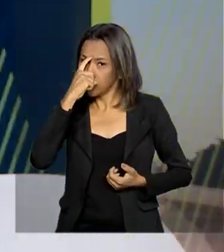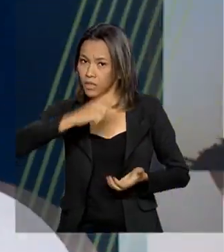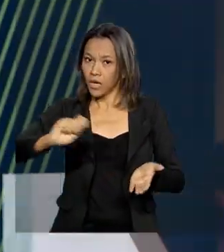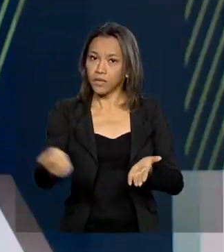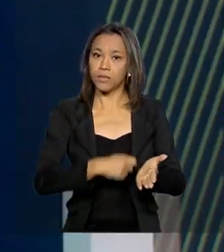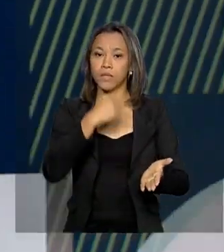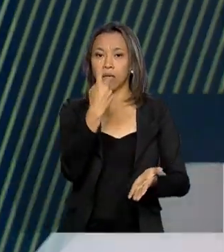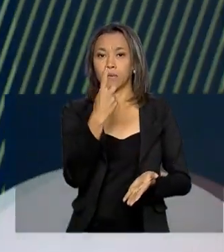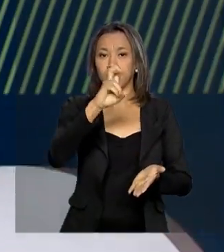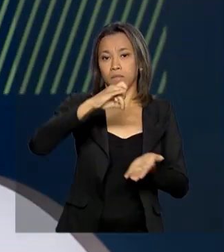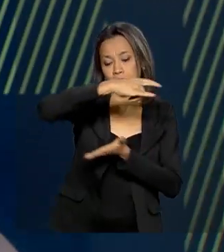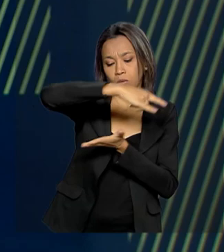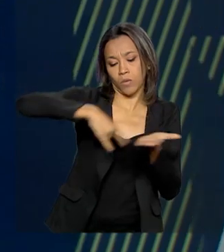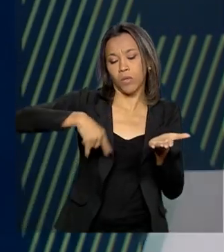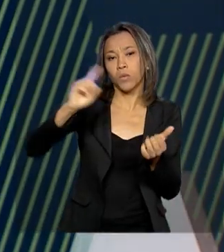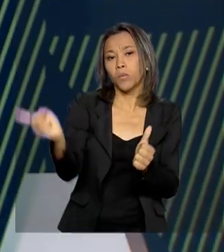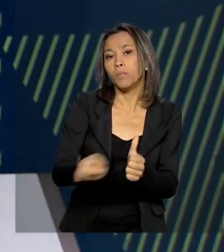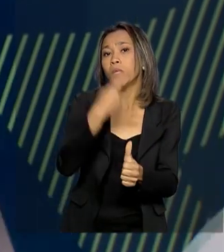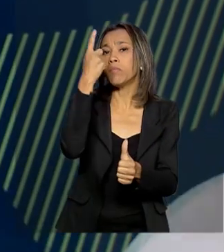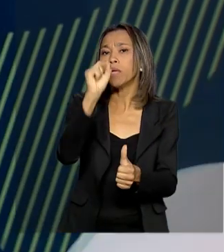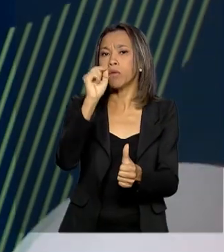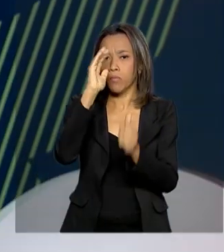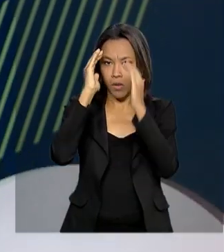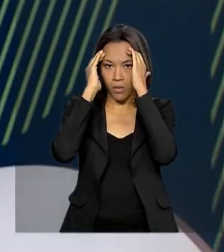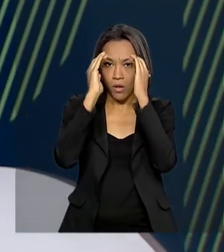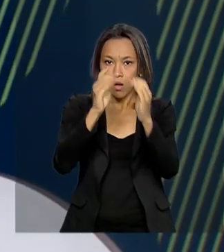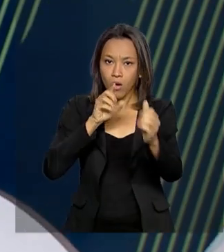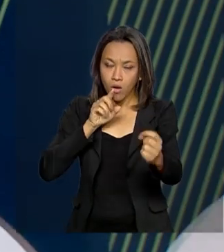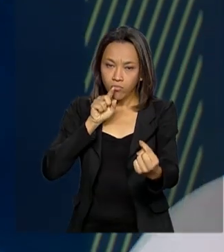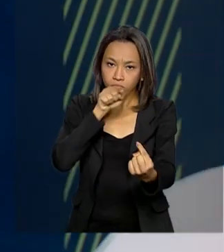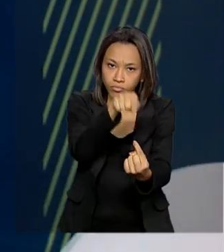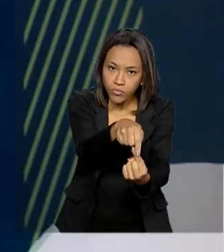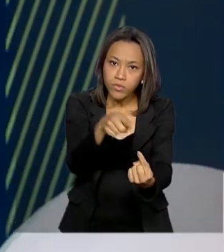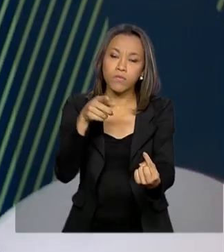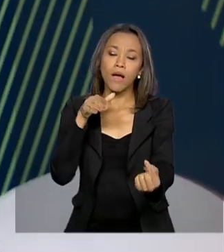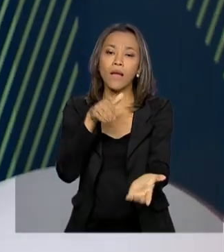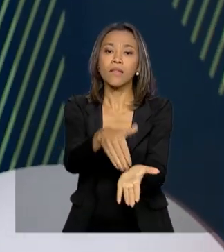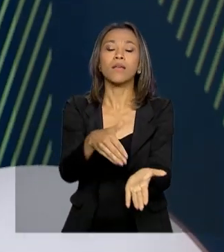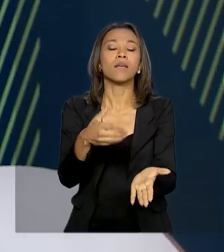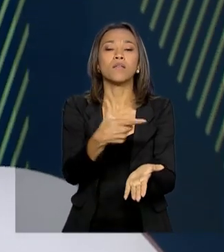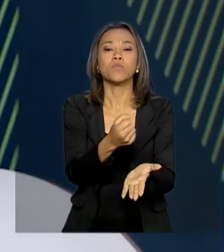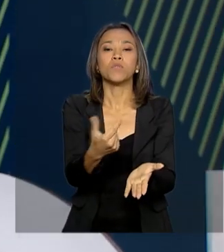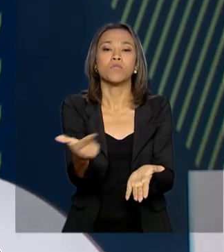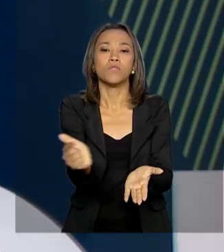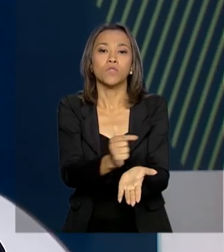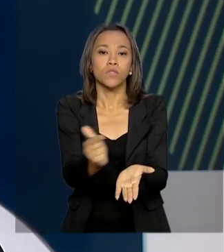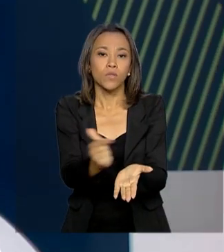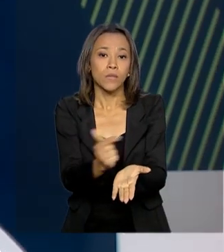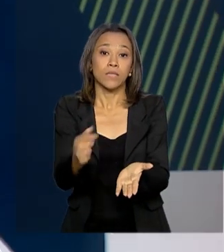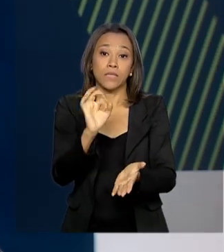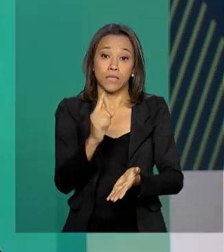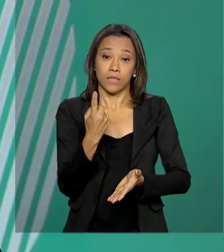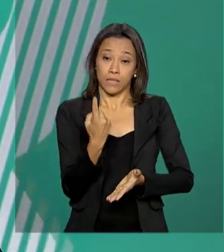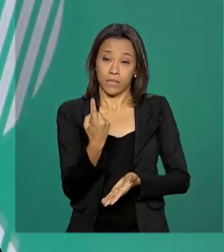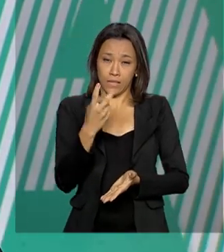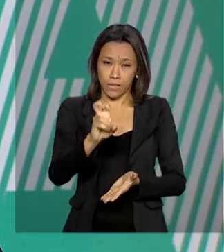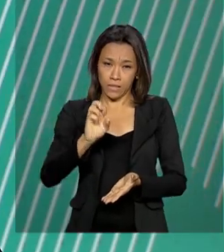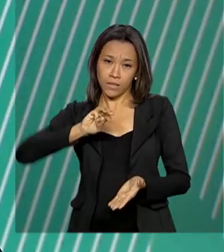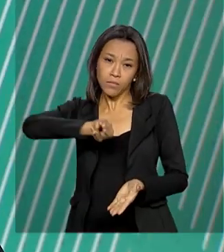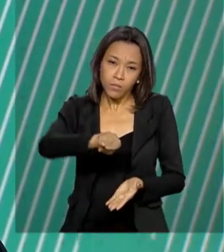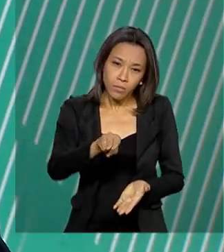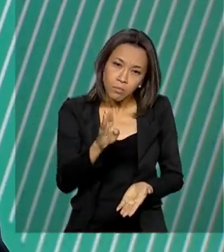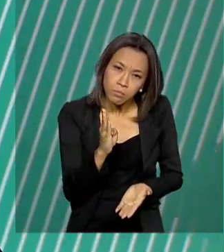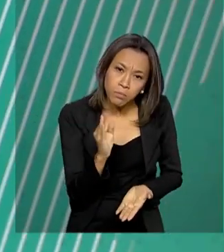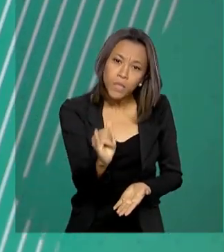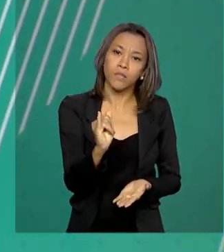os dois países. O primeiro passo para cumprir a meta de, até 2022, alcançar a marca de 15 bilhões de dólares no